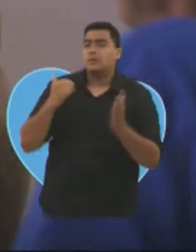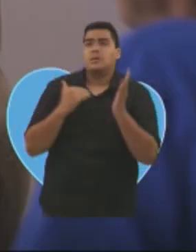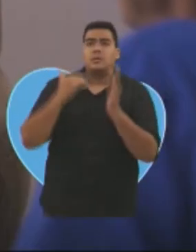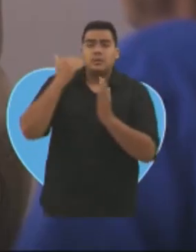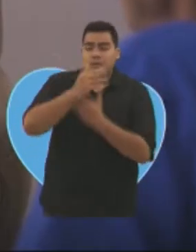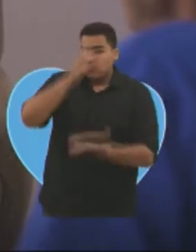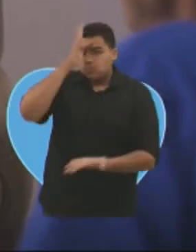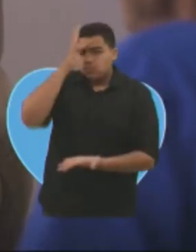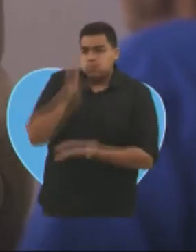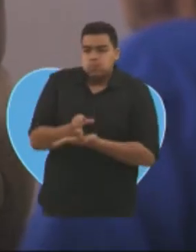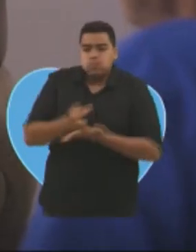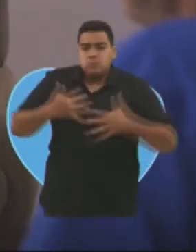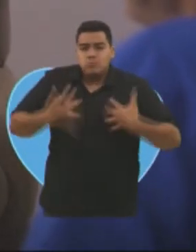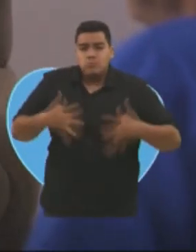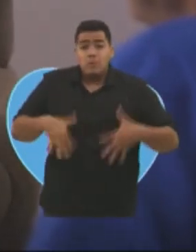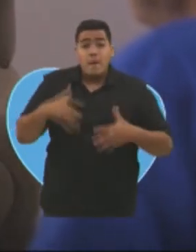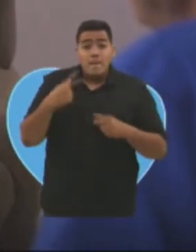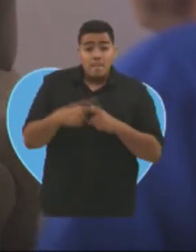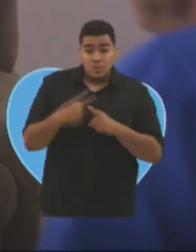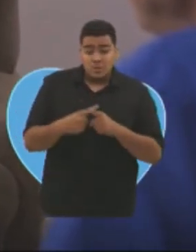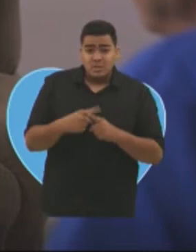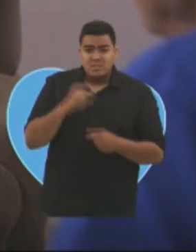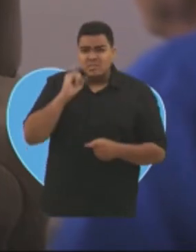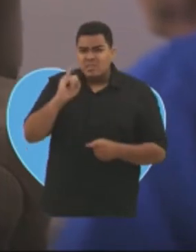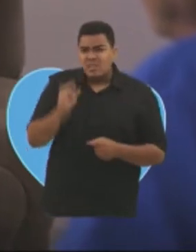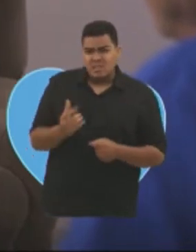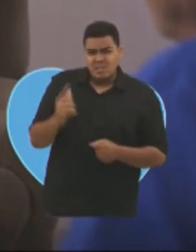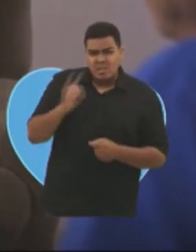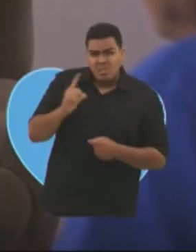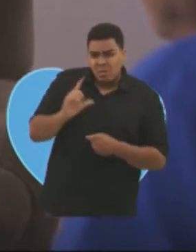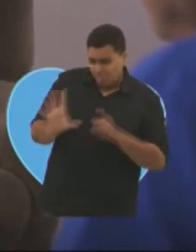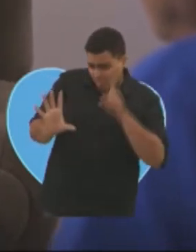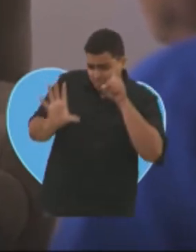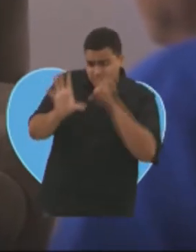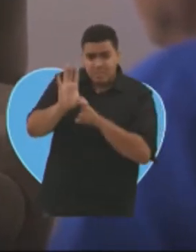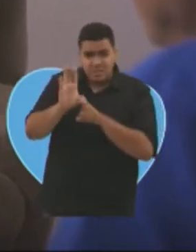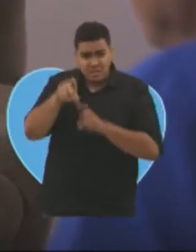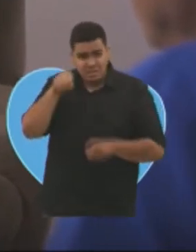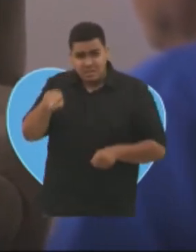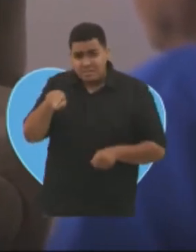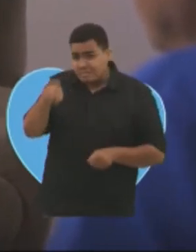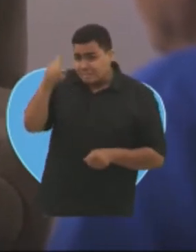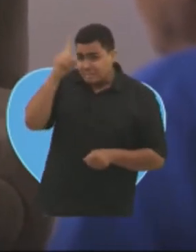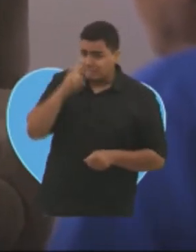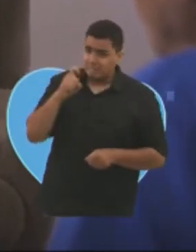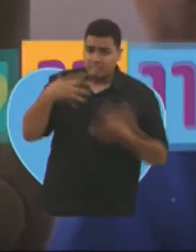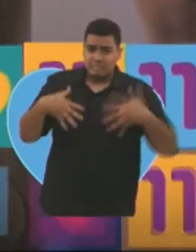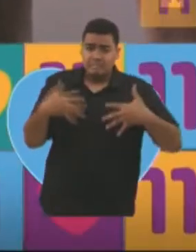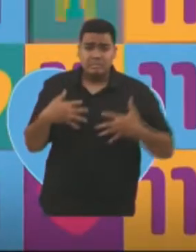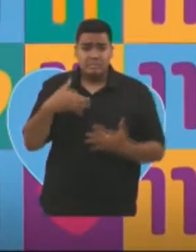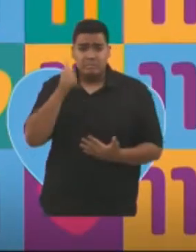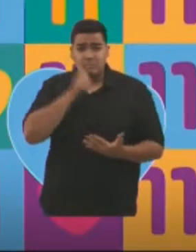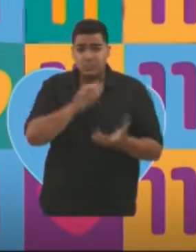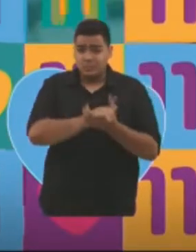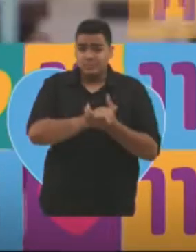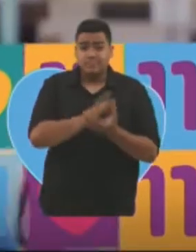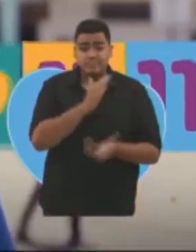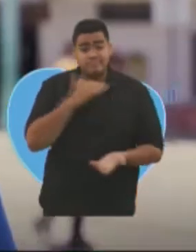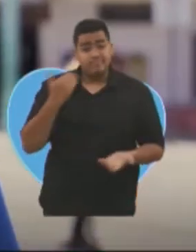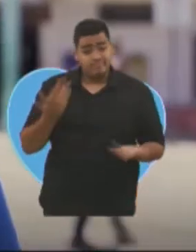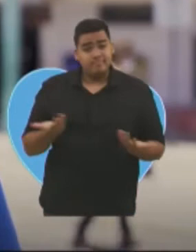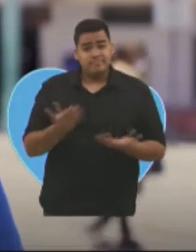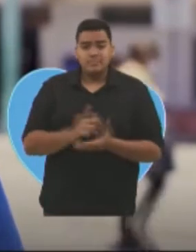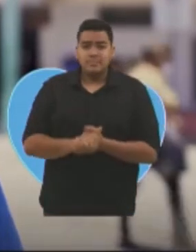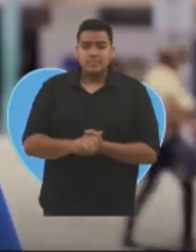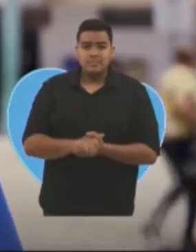eu tenho certeza que se dependesse do hospital, a minha esposa tinha falecido lá. Quem mais